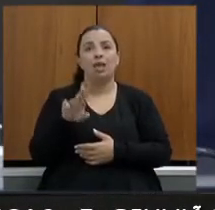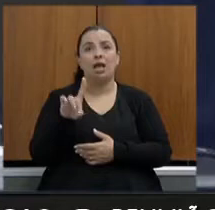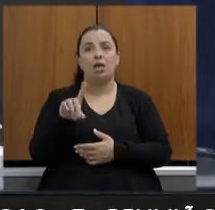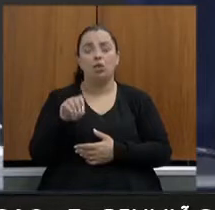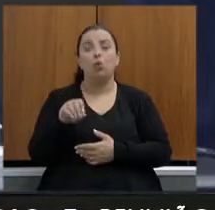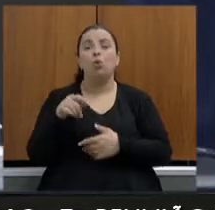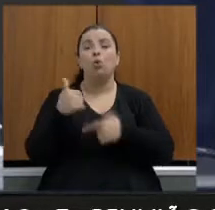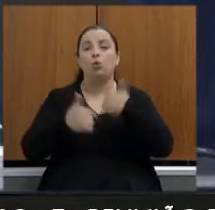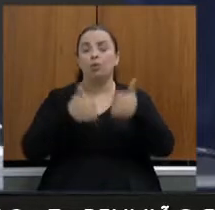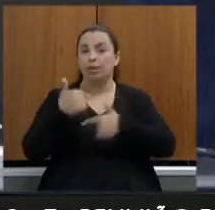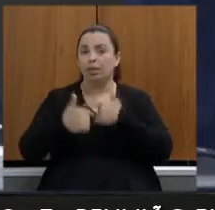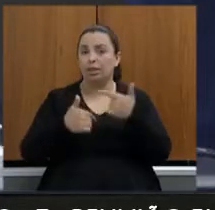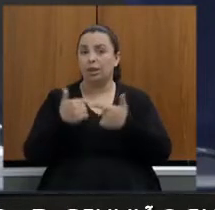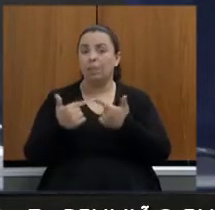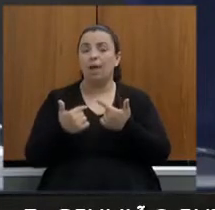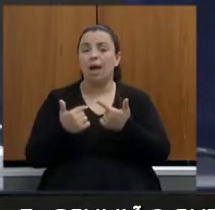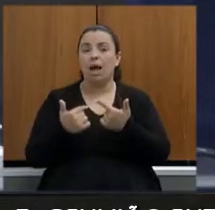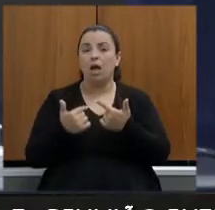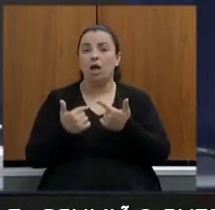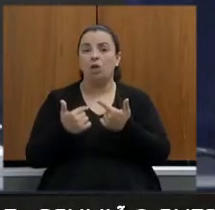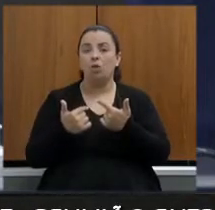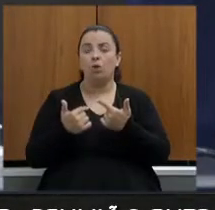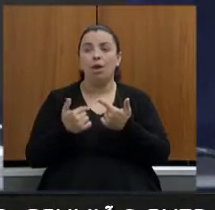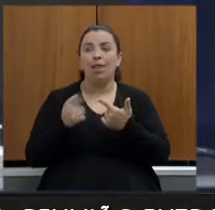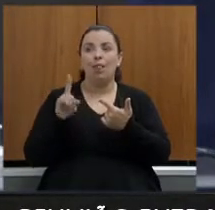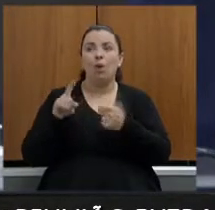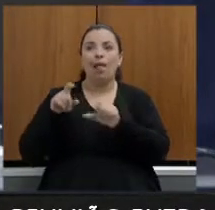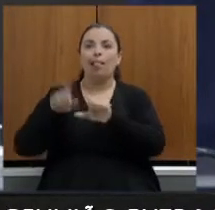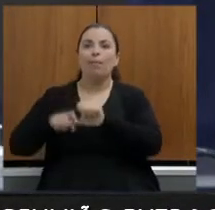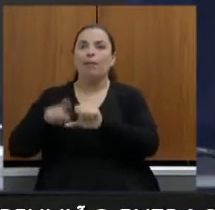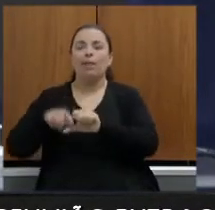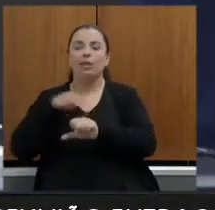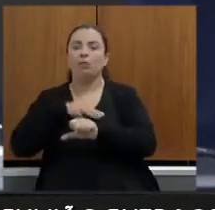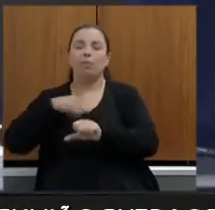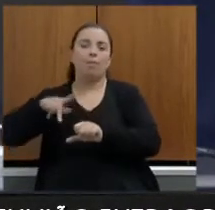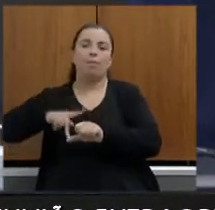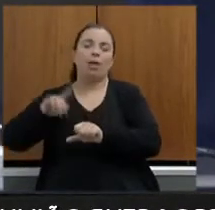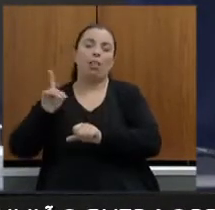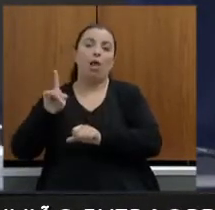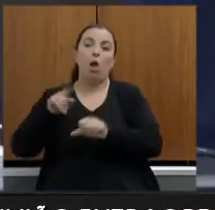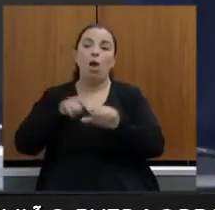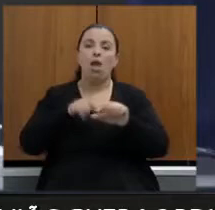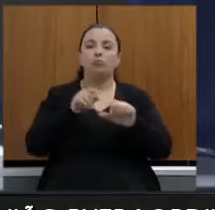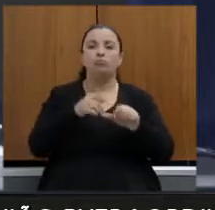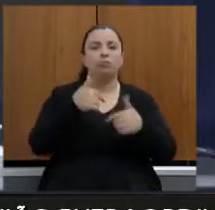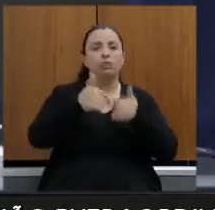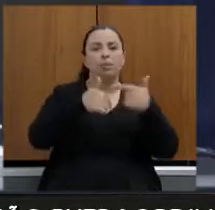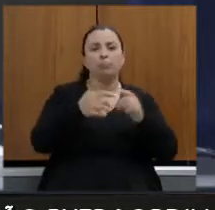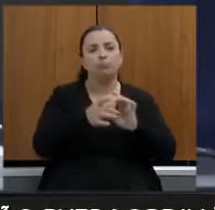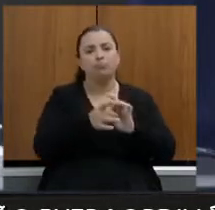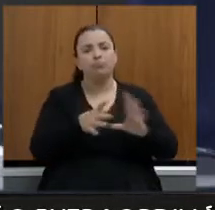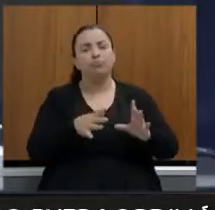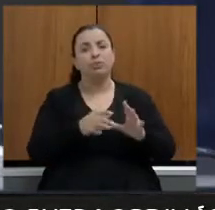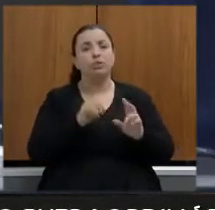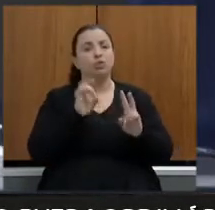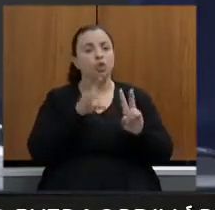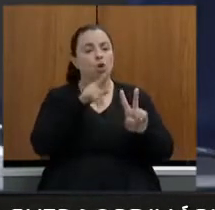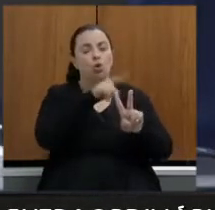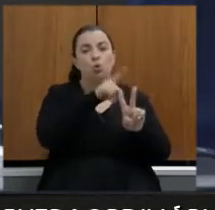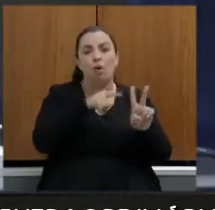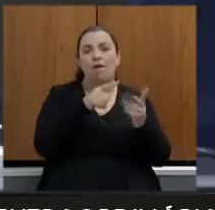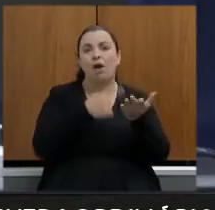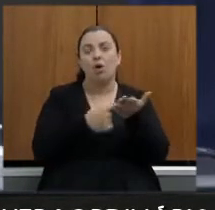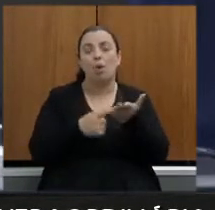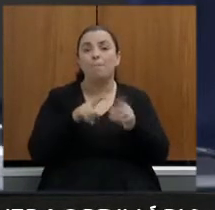independência do Ministério Público acima de tudo uma fiscalização não só do cumprimento do acordo da Vale mas uma fiscalização